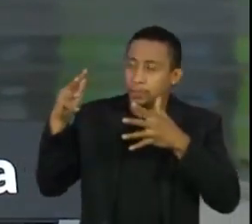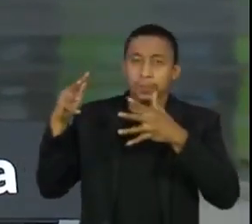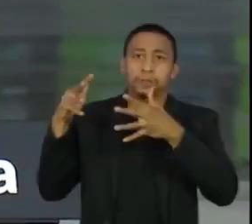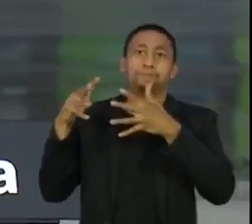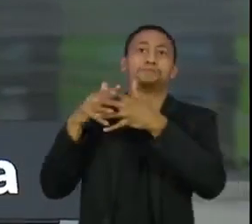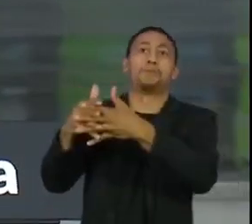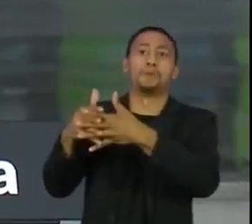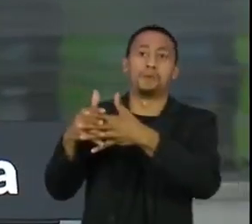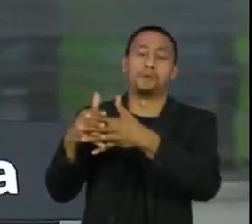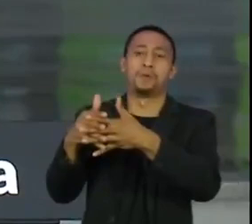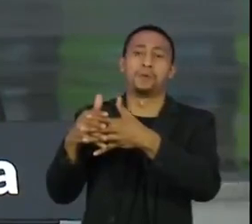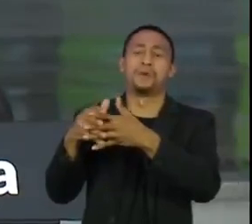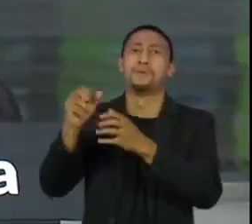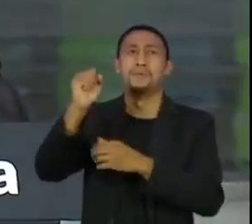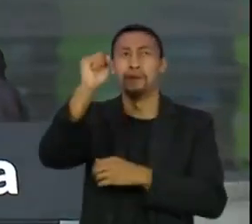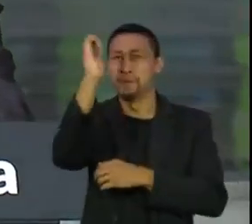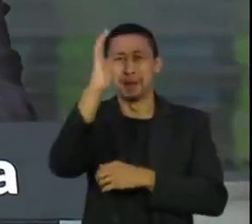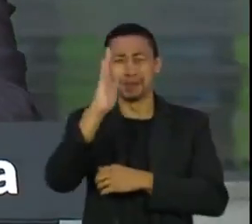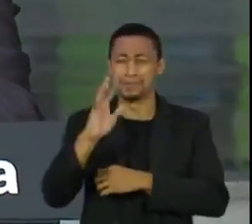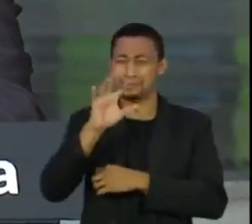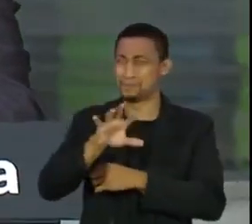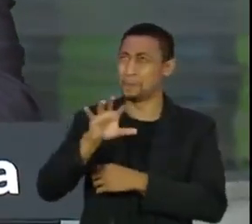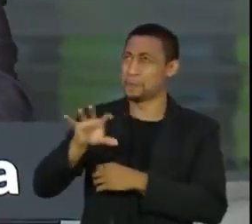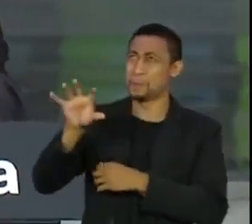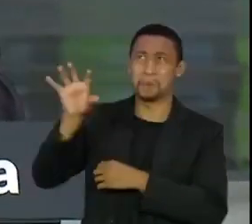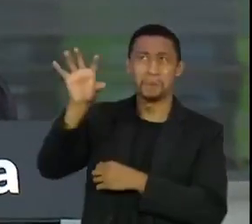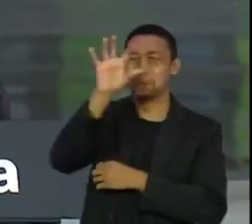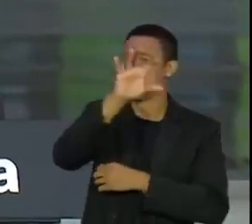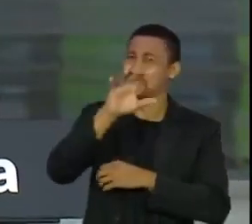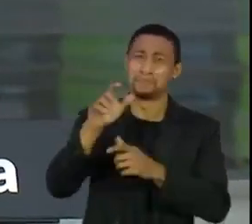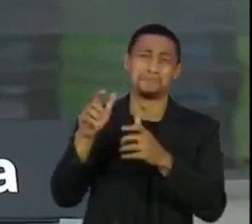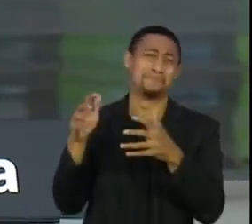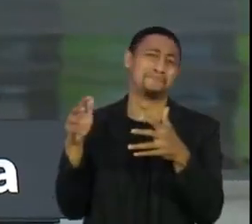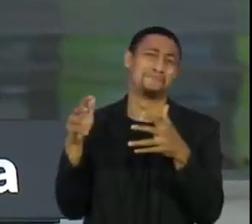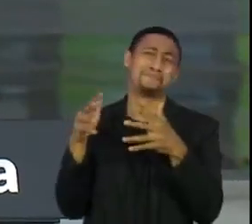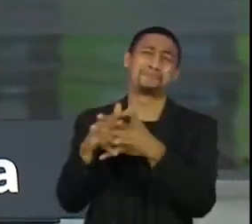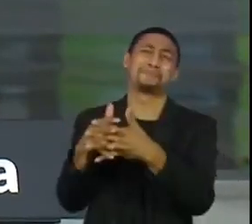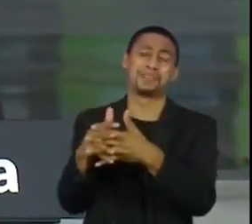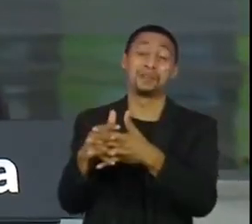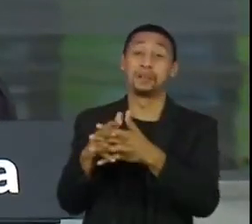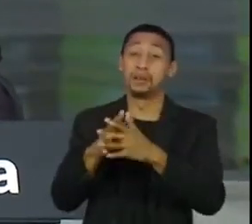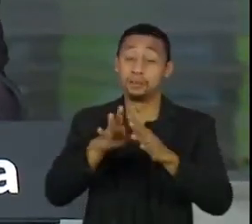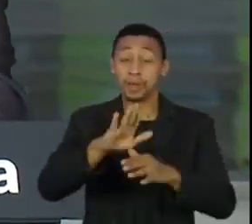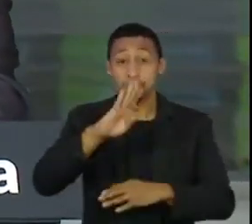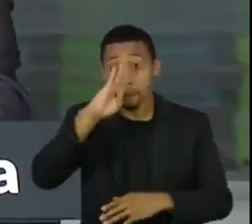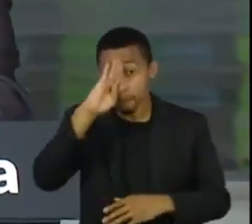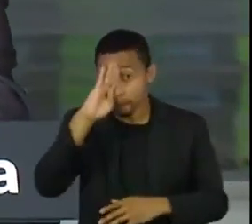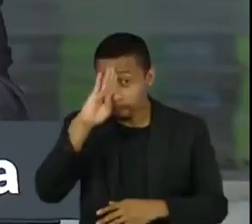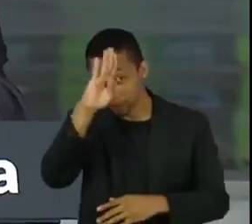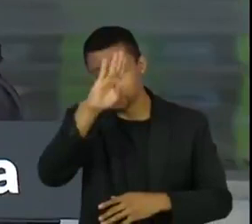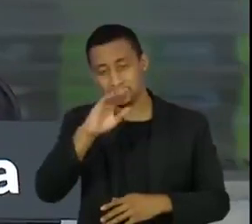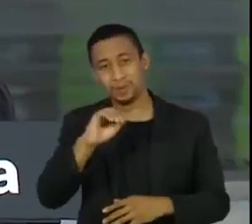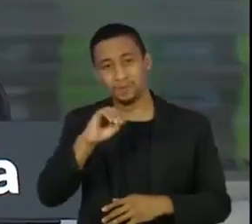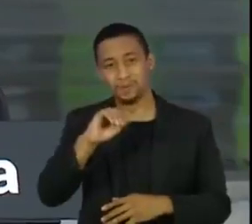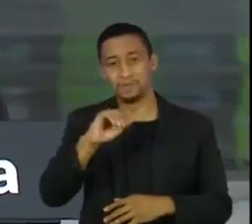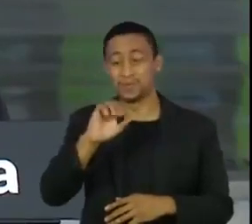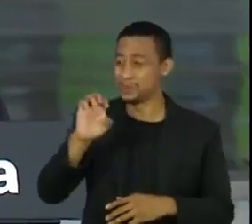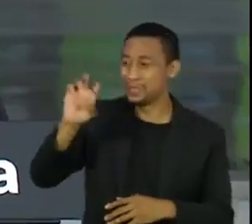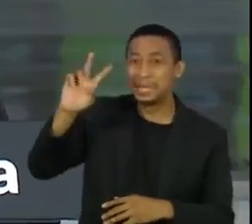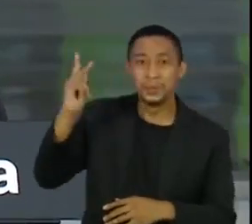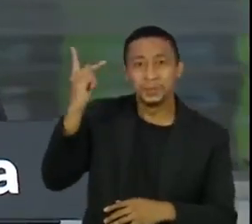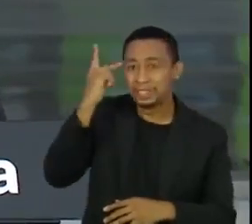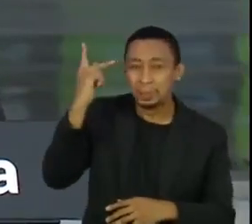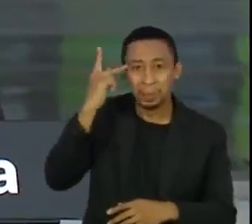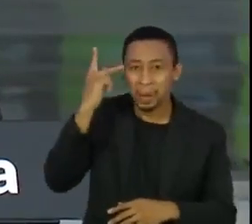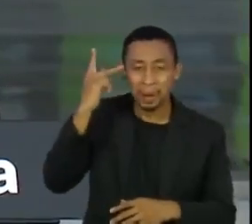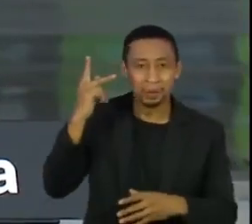país que vive, mas especialmente o nosso Estado enfrenta uma das maiores, se